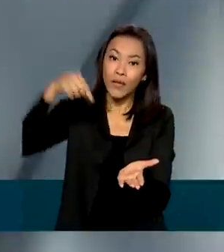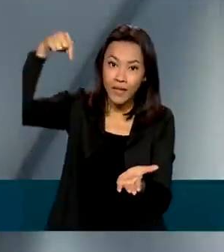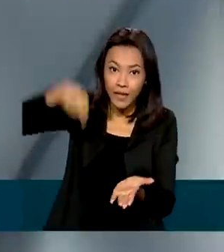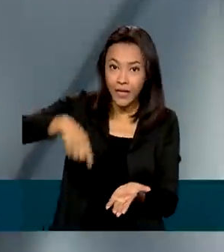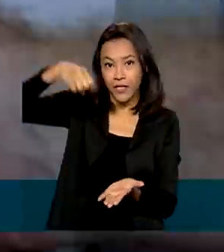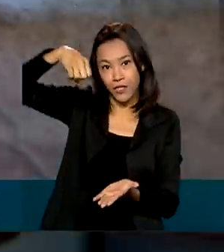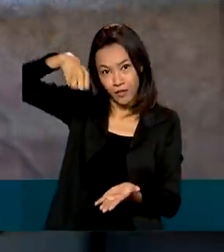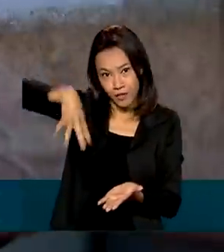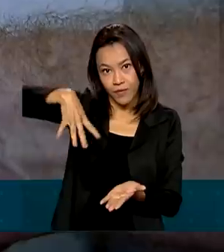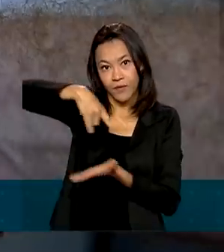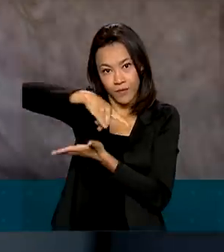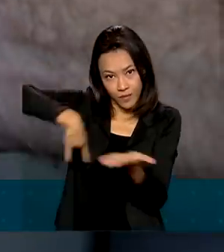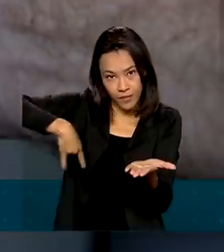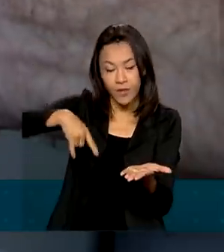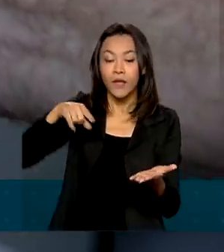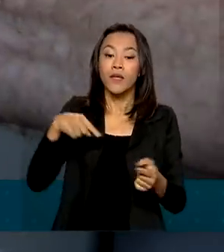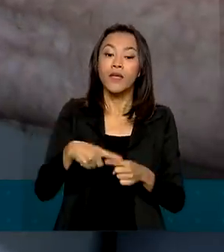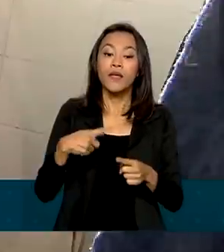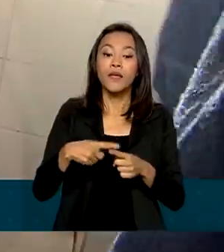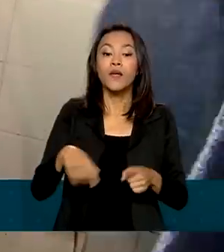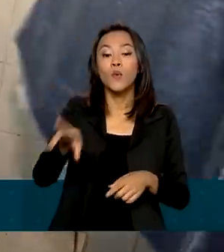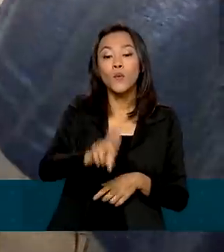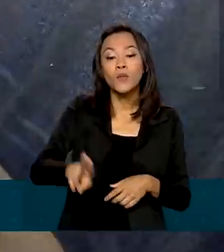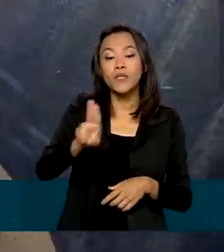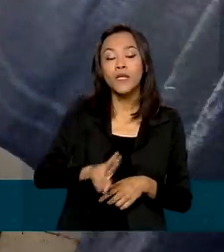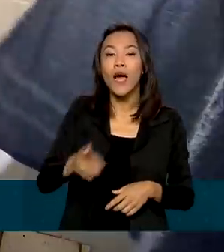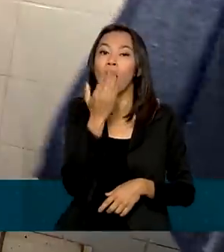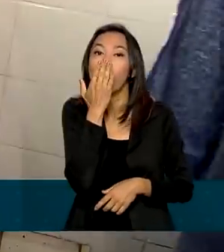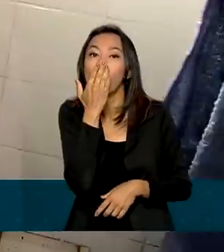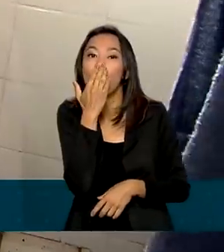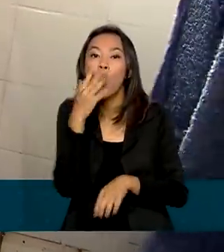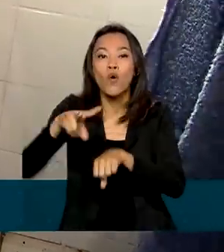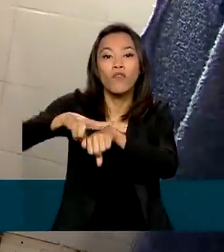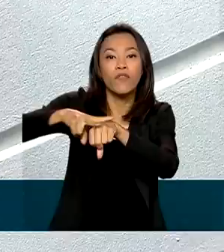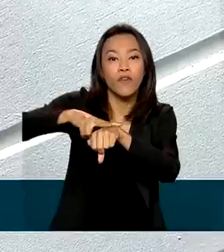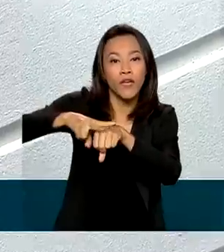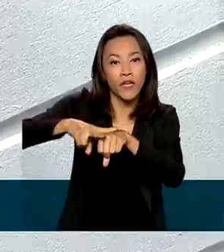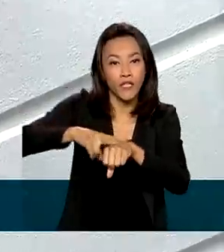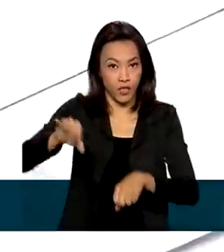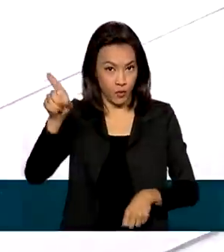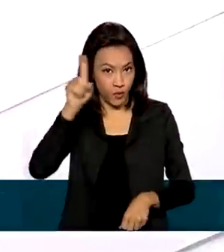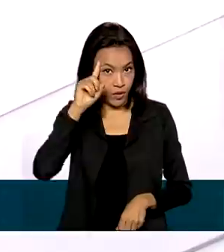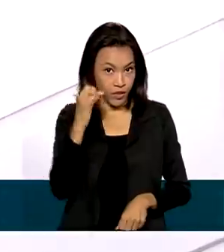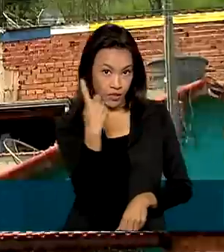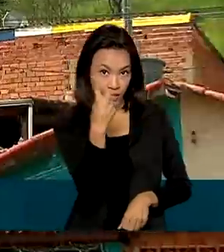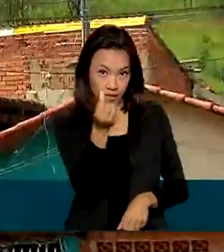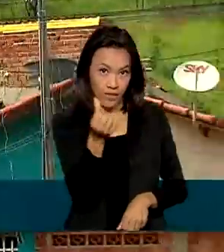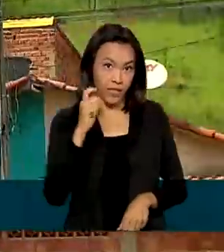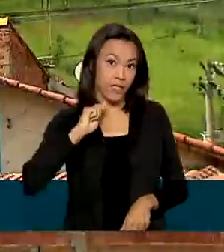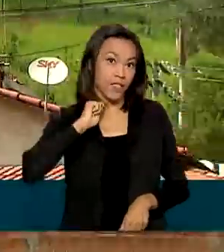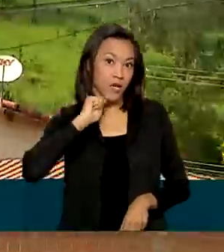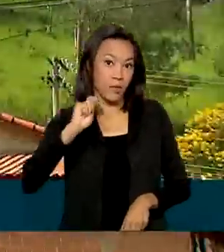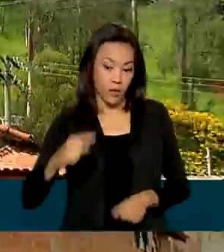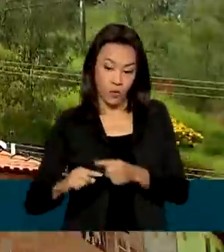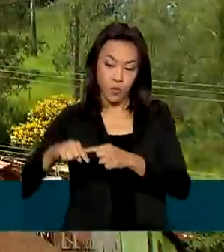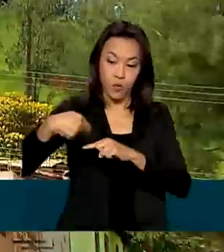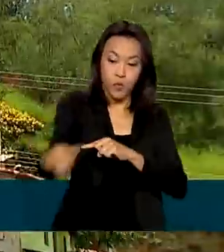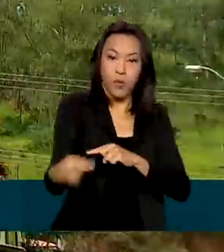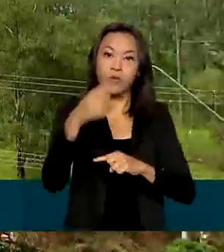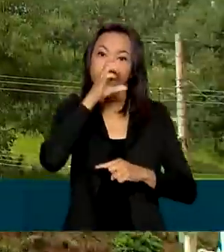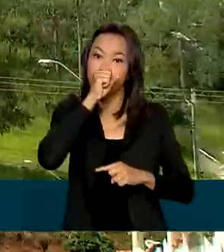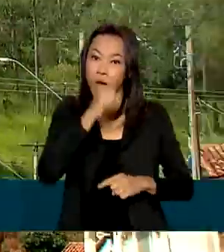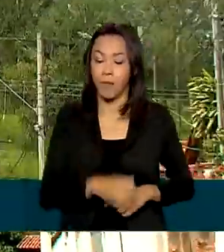mês e antecipar o uso da bandeira verde para 16 de abril, no próximo sábado. Para o presidente,